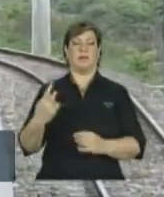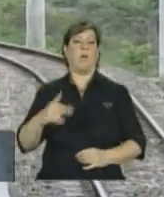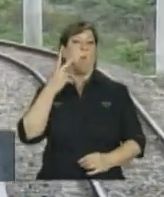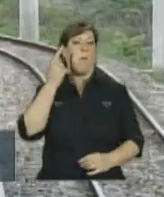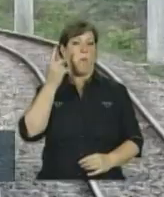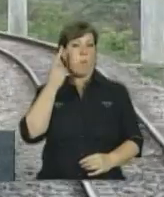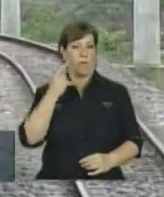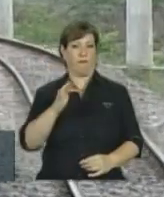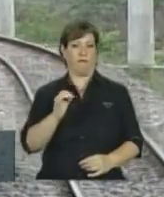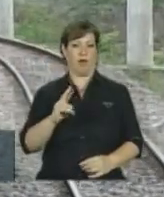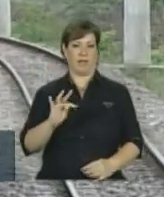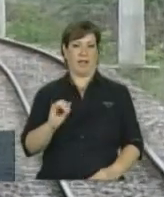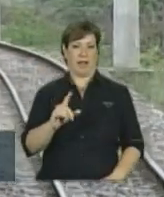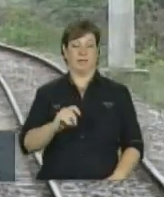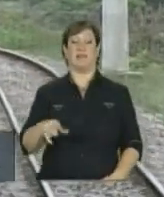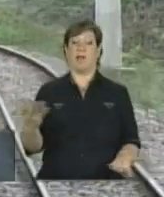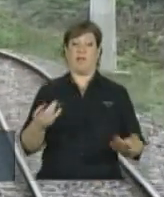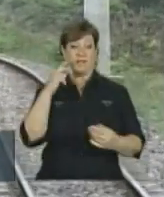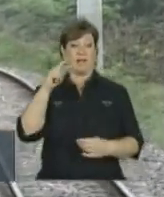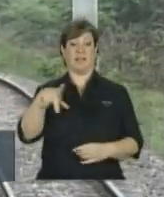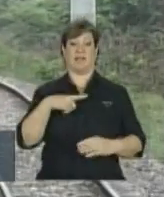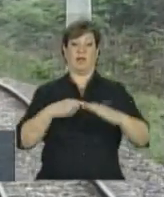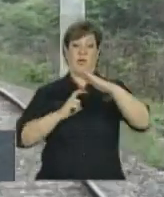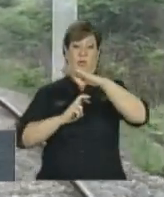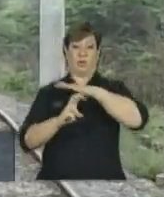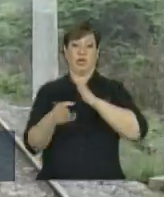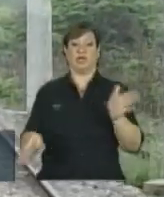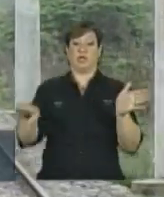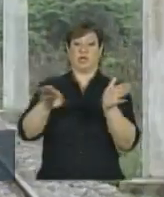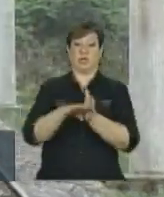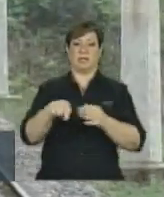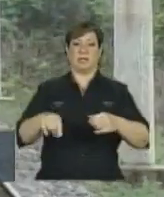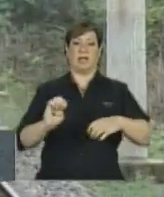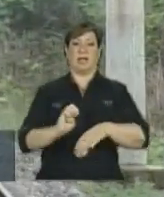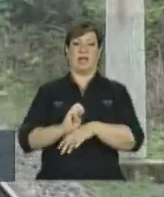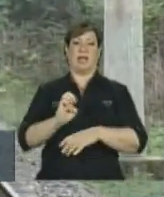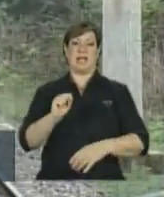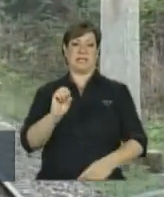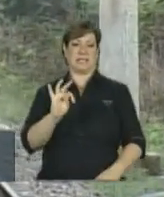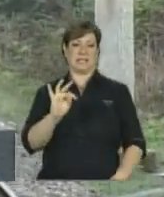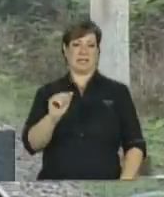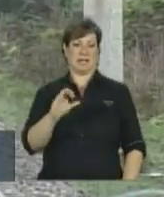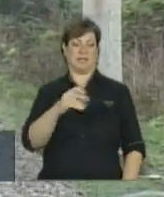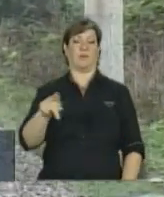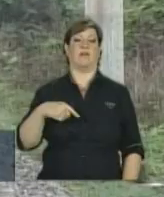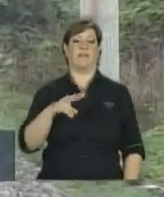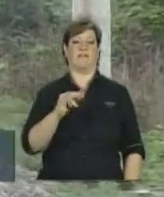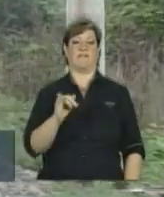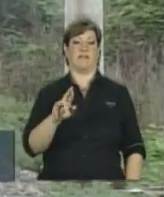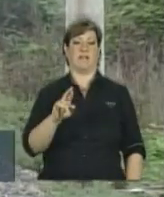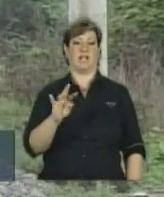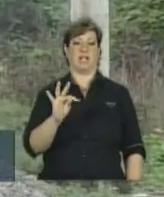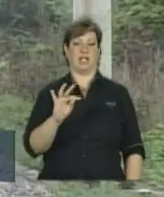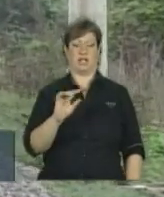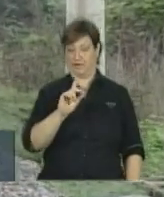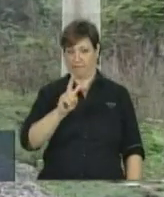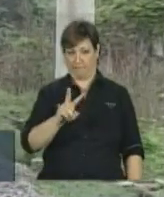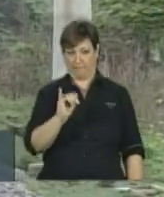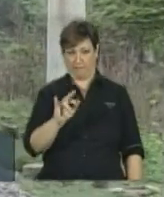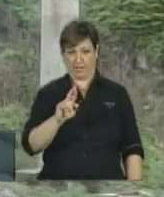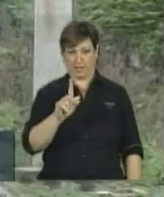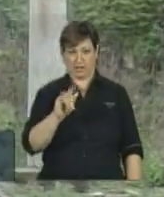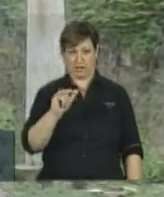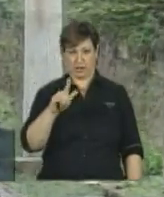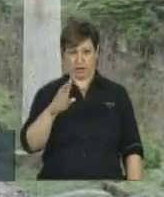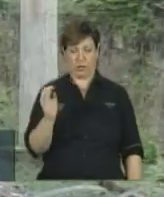imagens do metrô chegando à estação Virgílio Tavra. A presidenta Dilma Rousseff está nesse metrô.